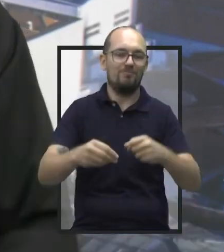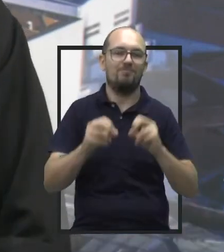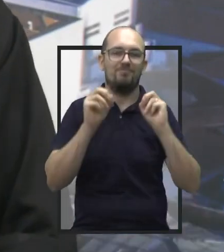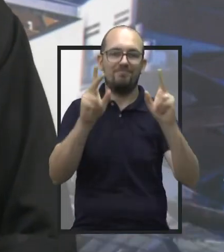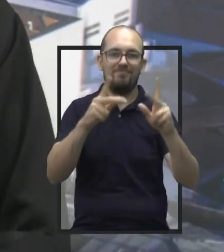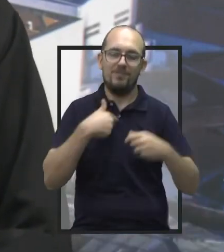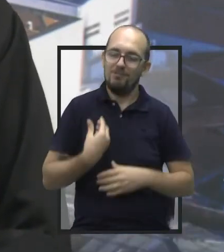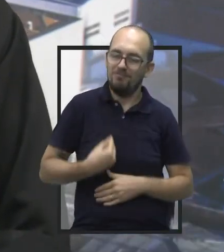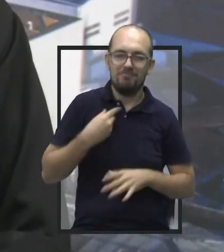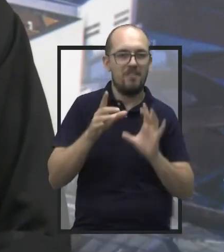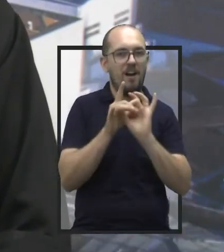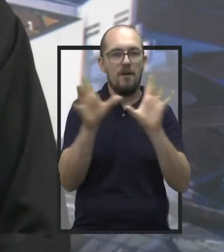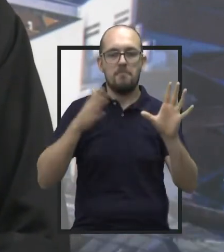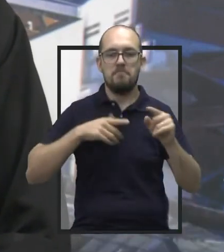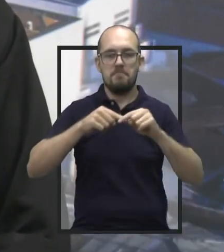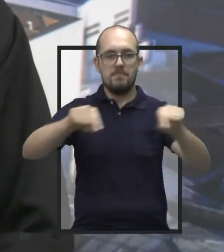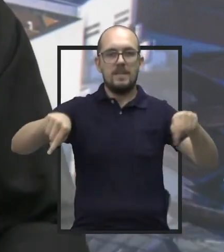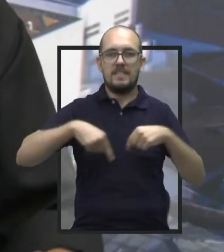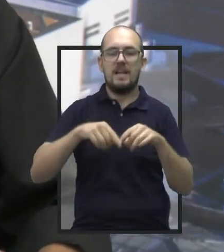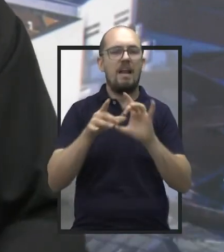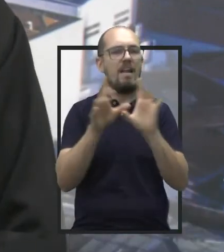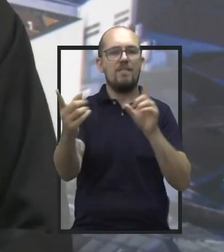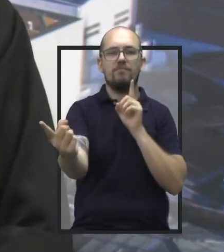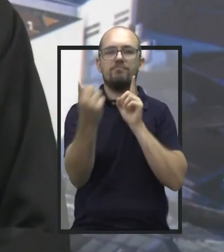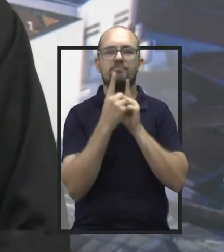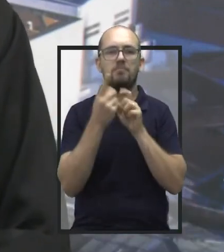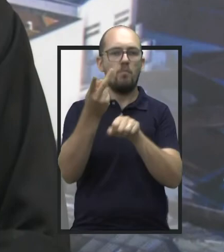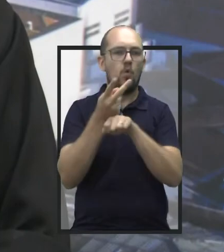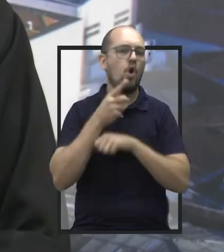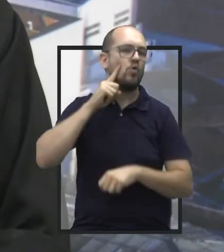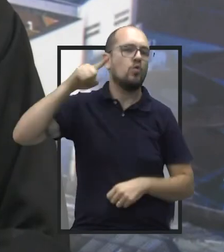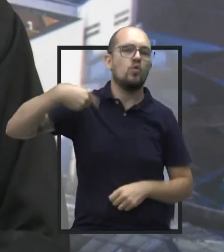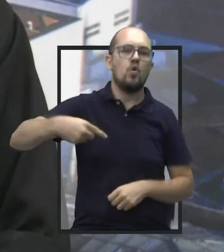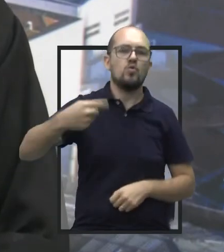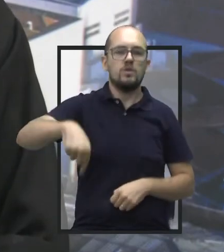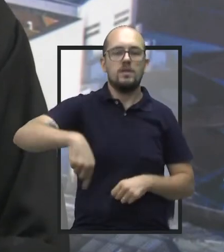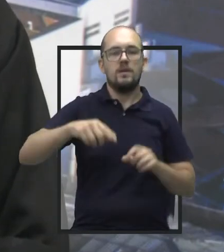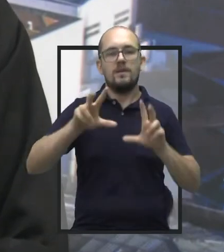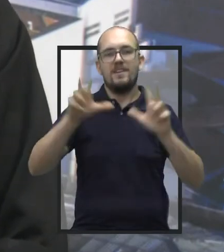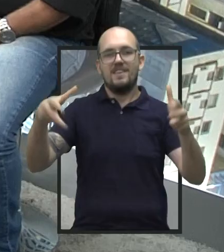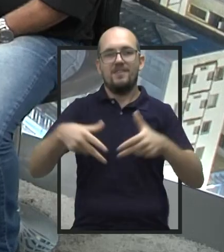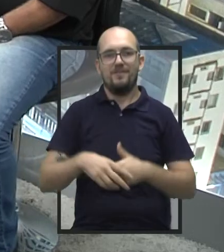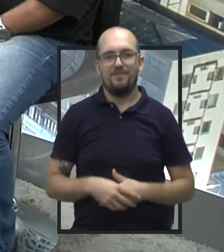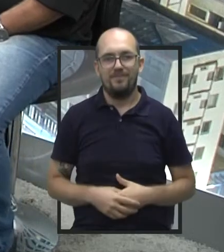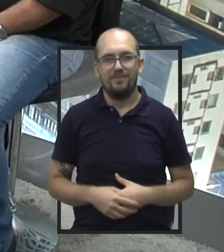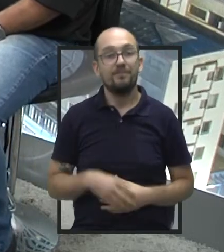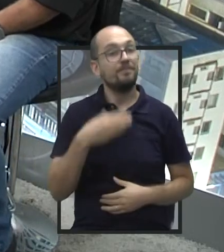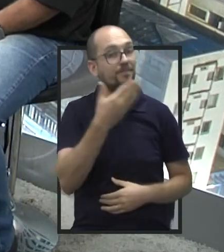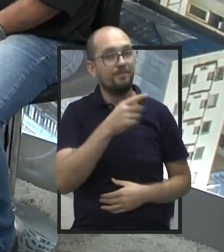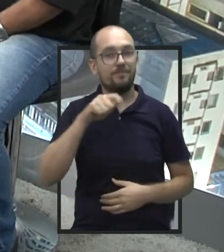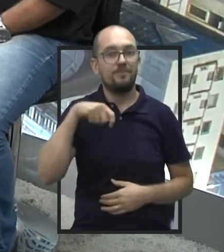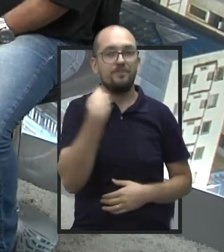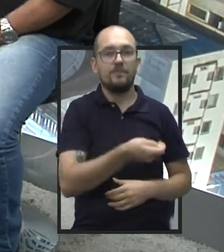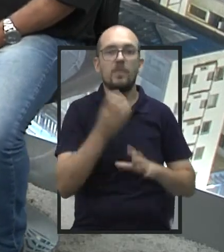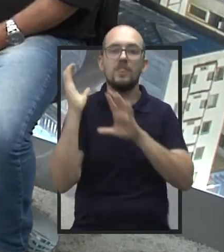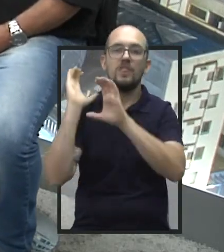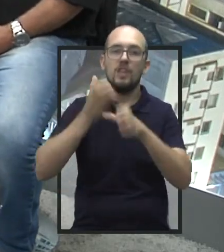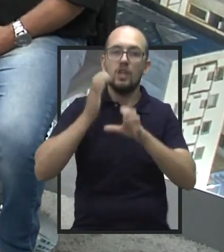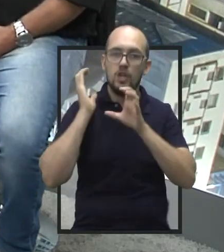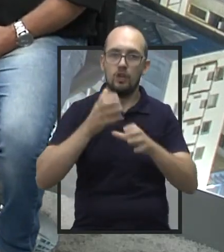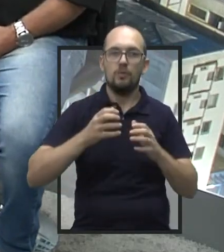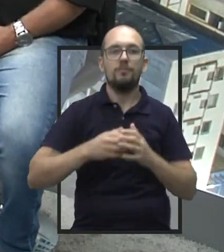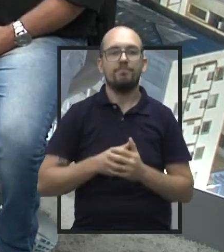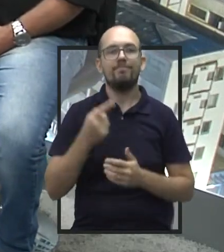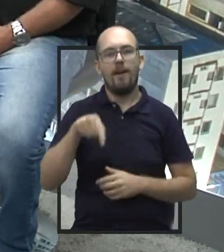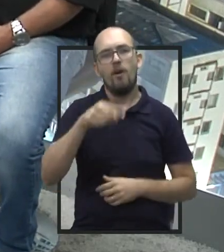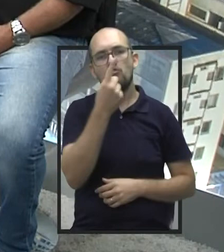colocando à disposição, no meu gabinete, todos os dias, como eu faço, sempre aqui na Câmara Municipal. Esse foi o vereador Tito Coloneto